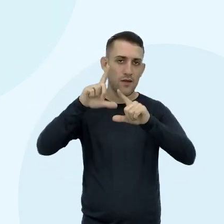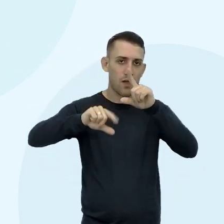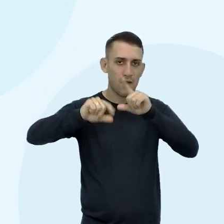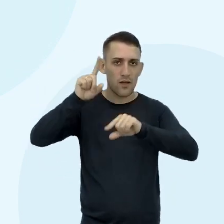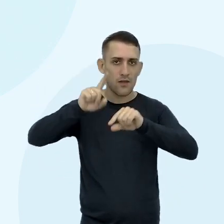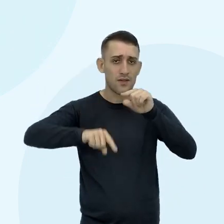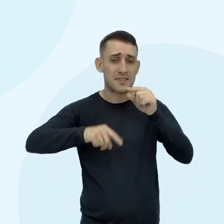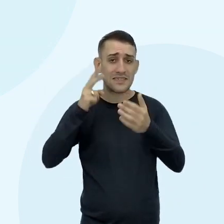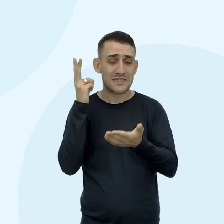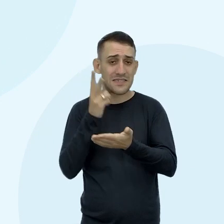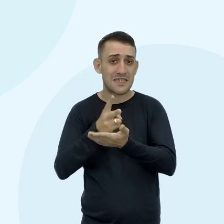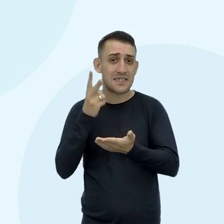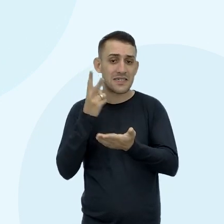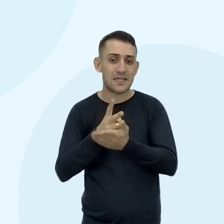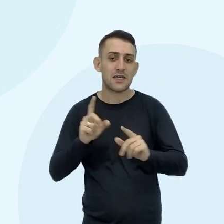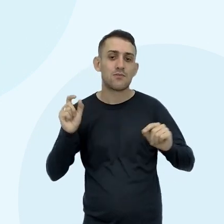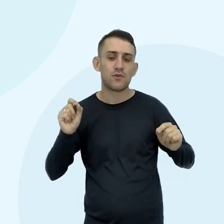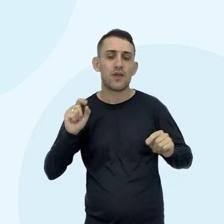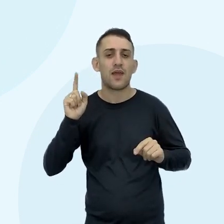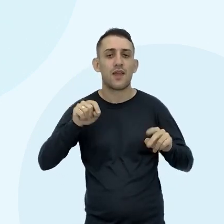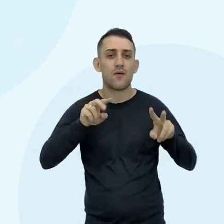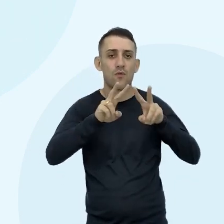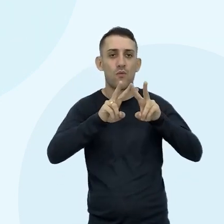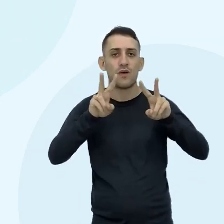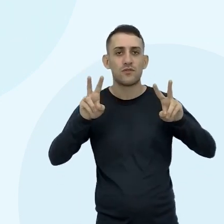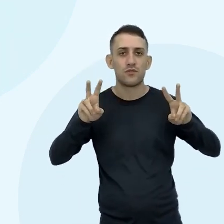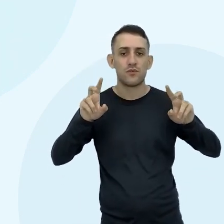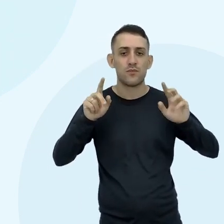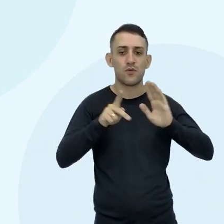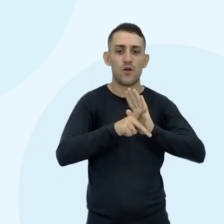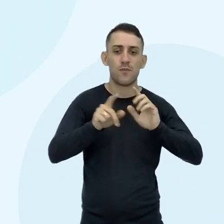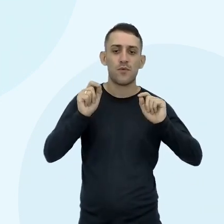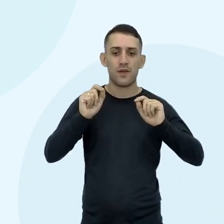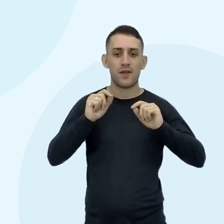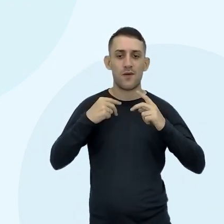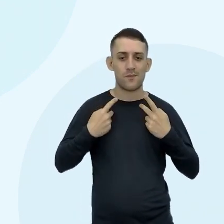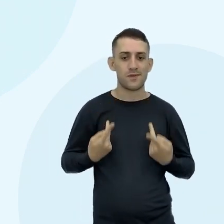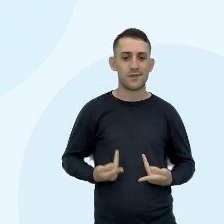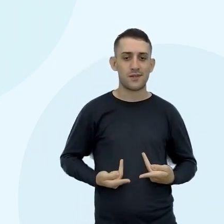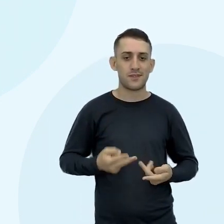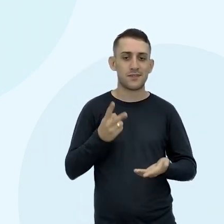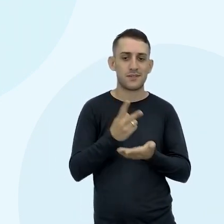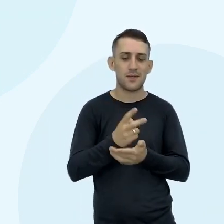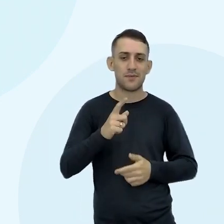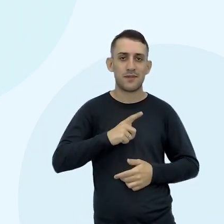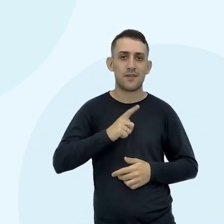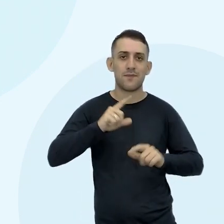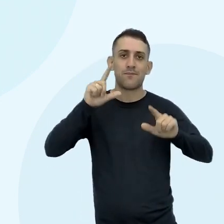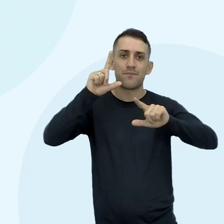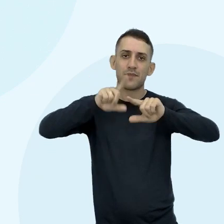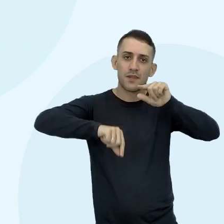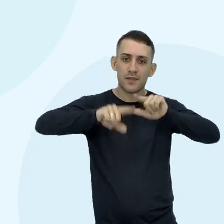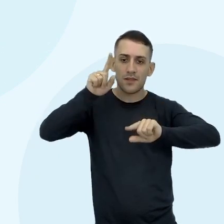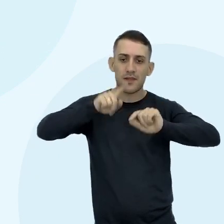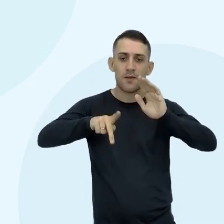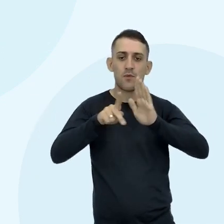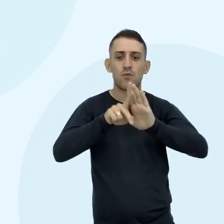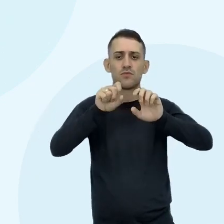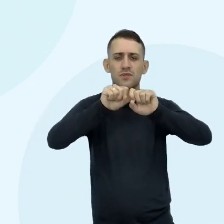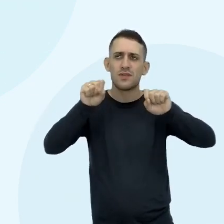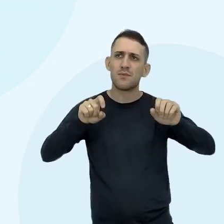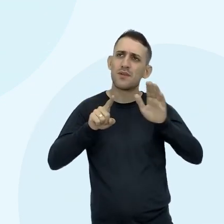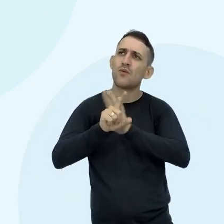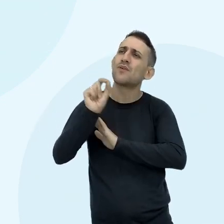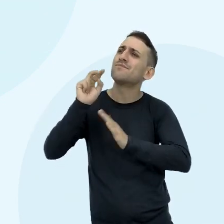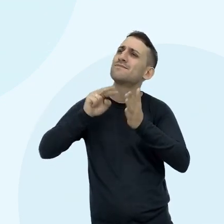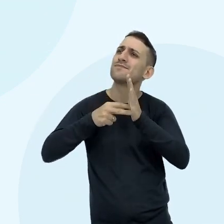Sempre foi Uma questão Que a humanidade Sempre se deparou Com estrelas Com o sistema E perguntava assim O